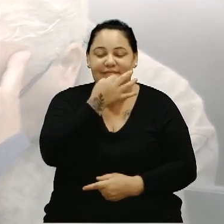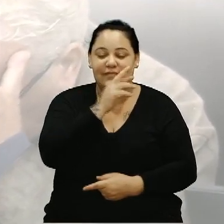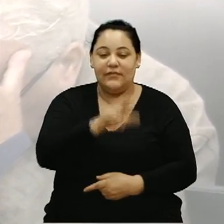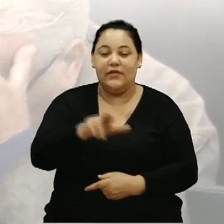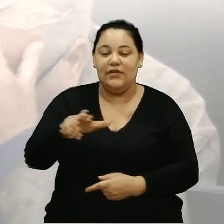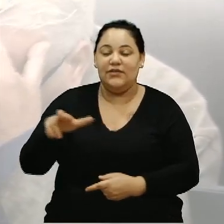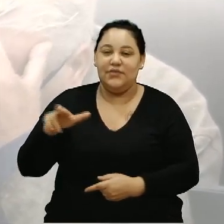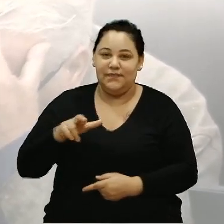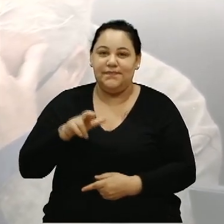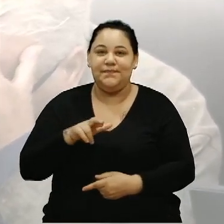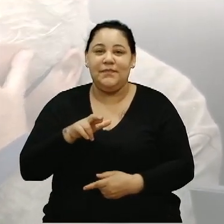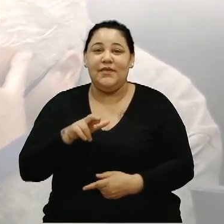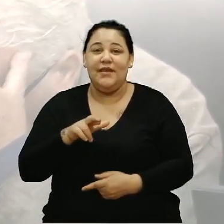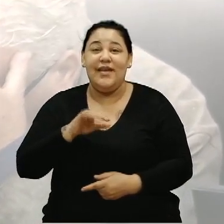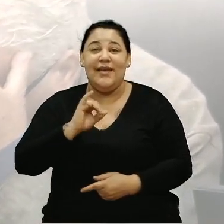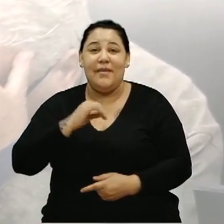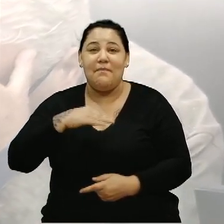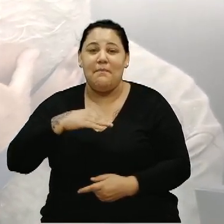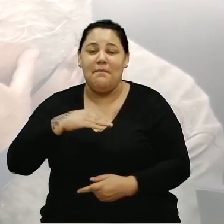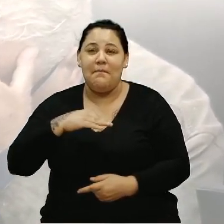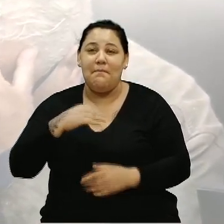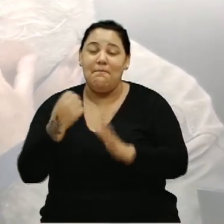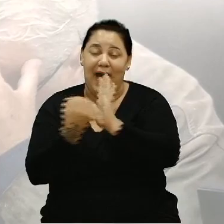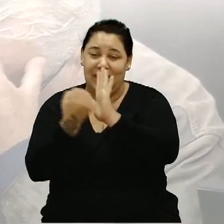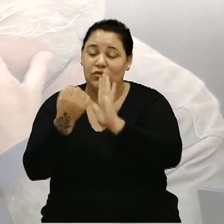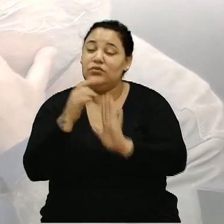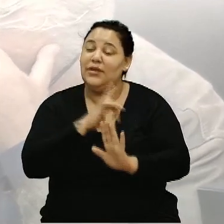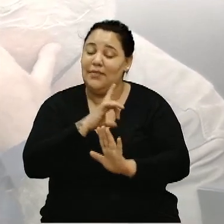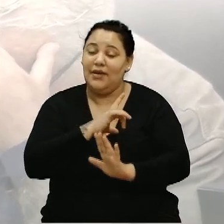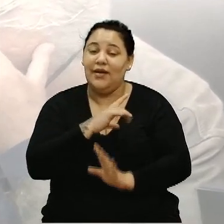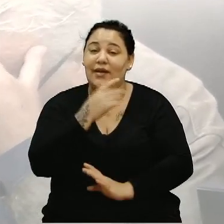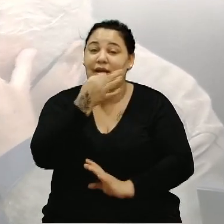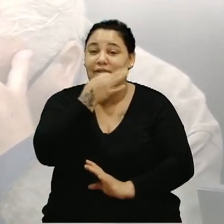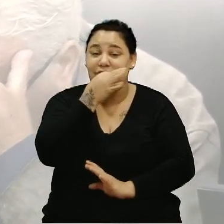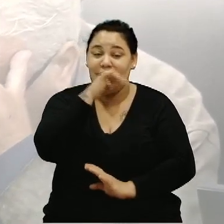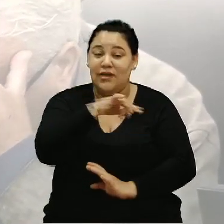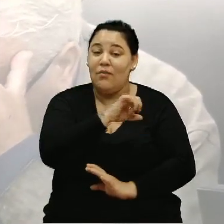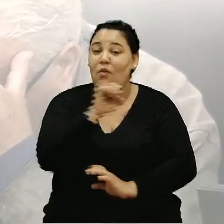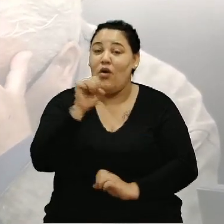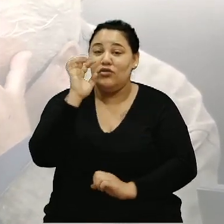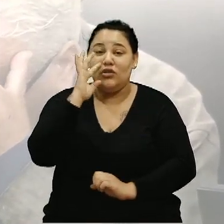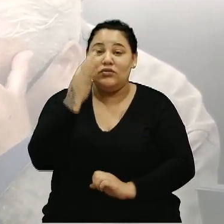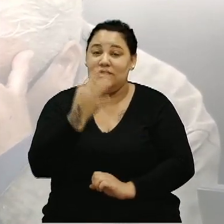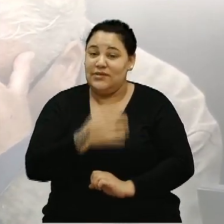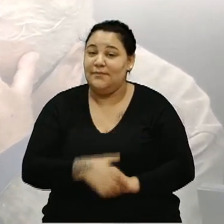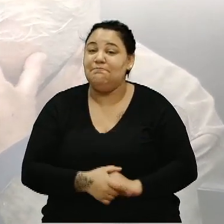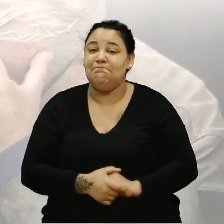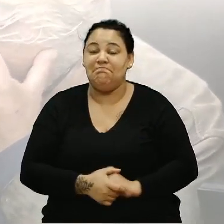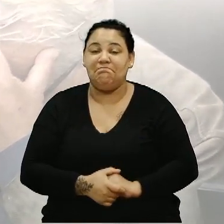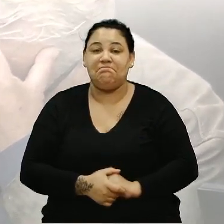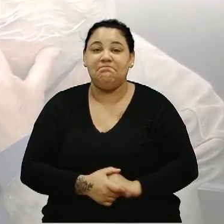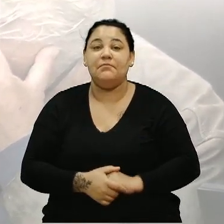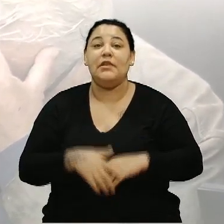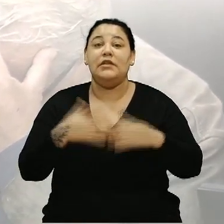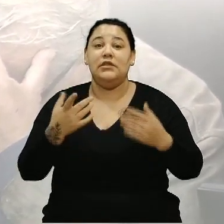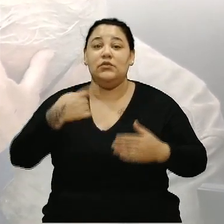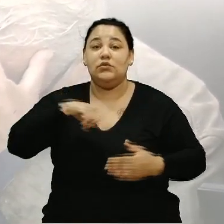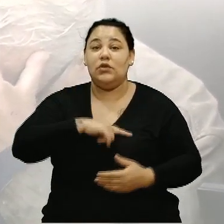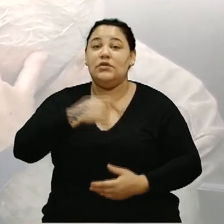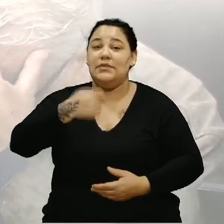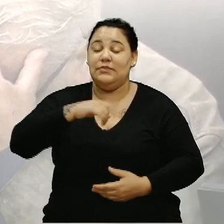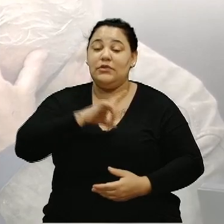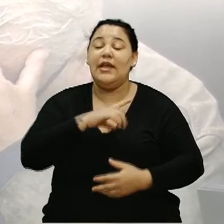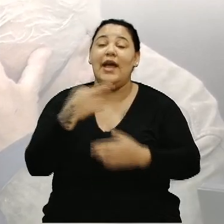impactos que a cidade do nosso tamanho pode causar em outras localidades. Então nós temos que também ter essa